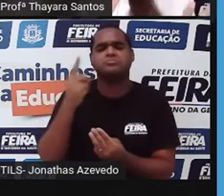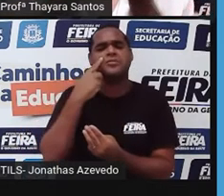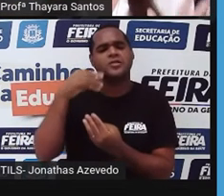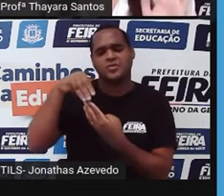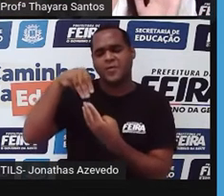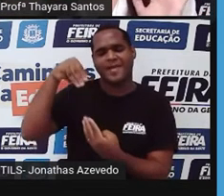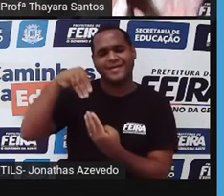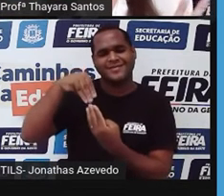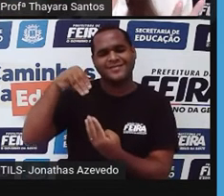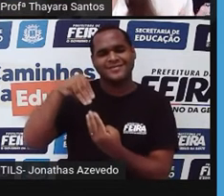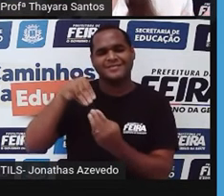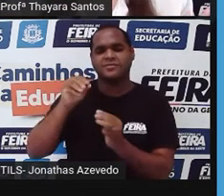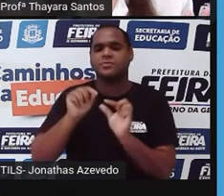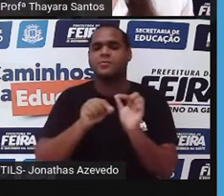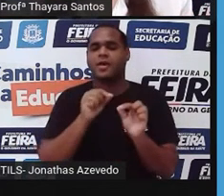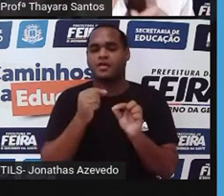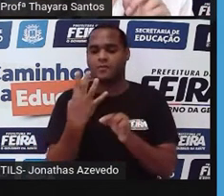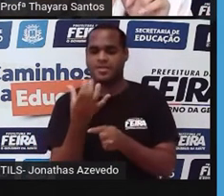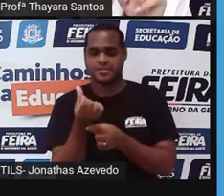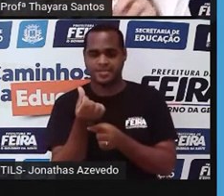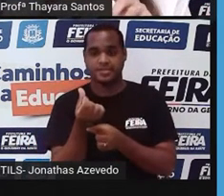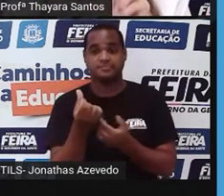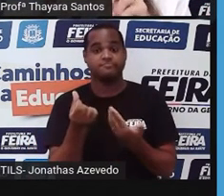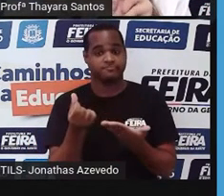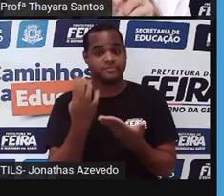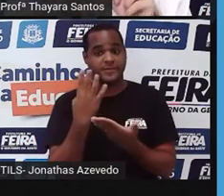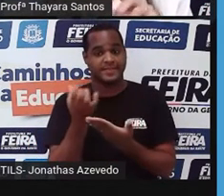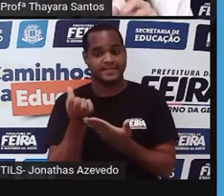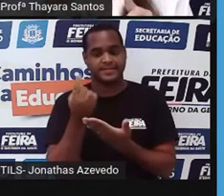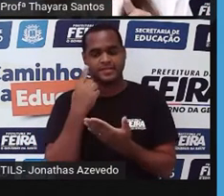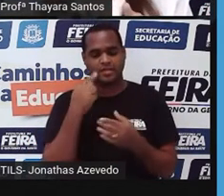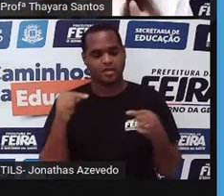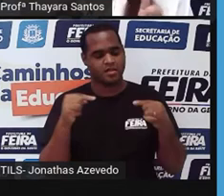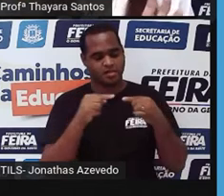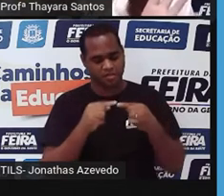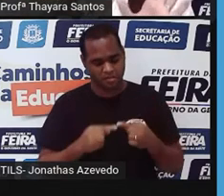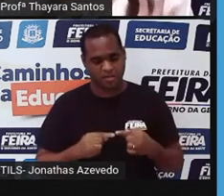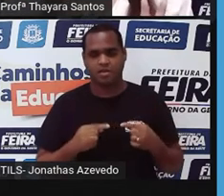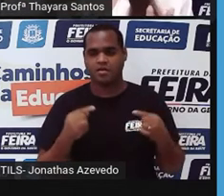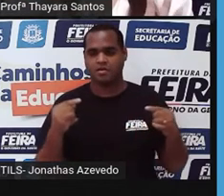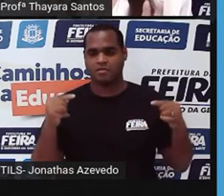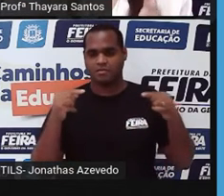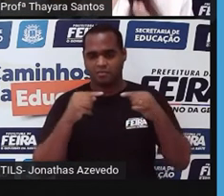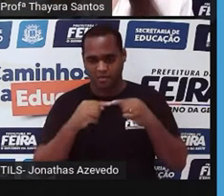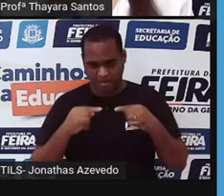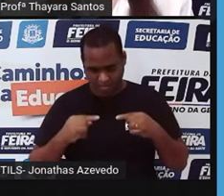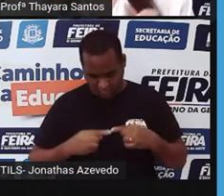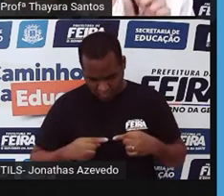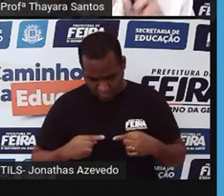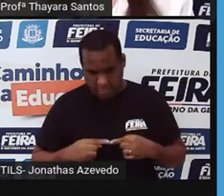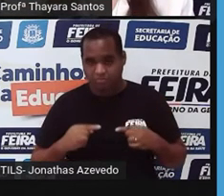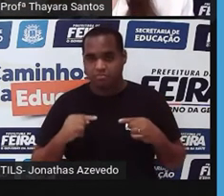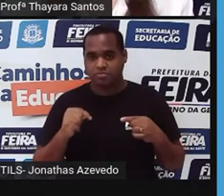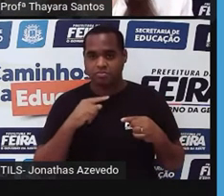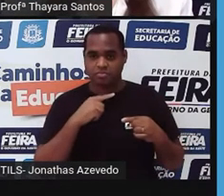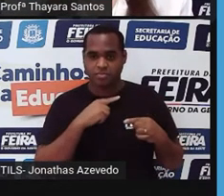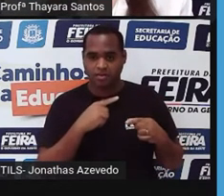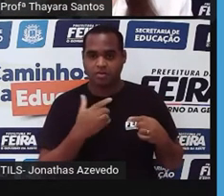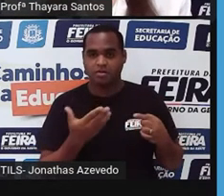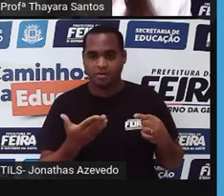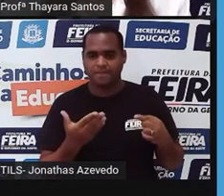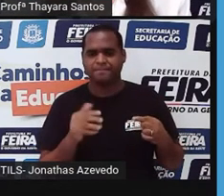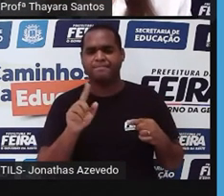vamos lá, a gente tem 46 cromossomos, esses cromossomos eles se alinham aos pares. Então, são 23 pares. Esse erro